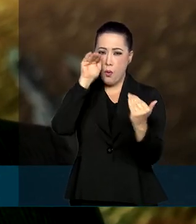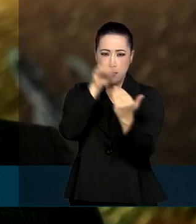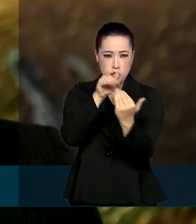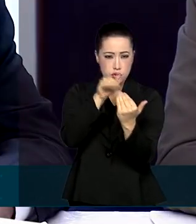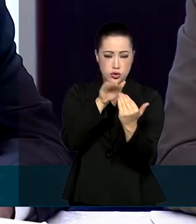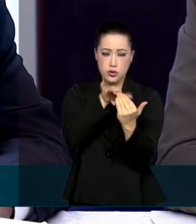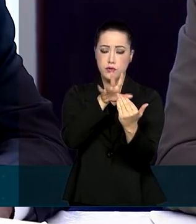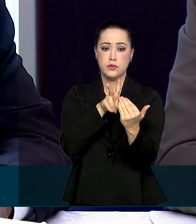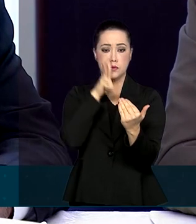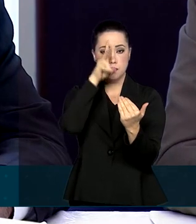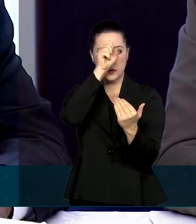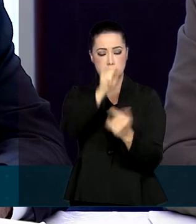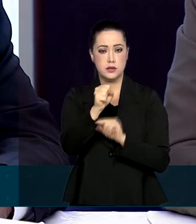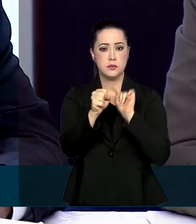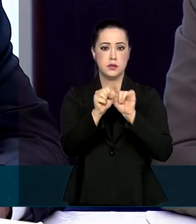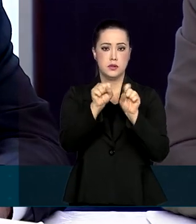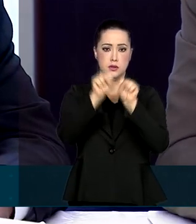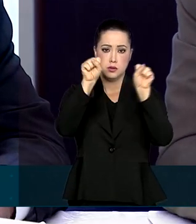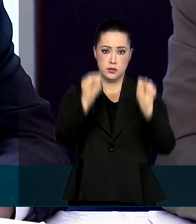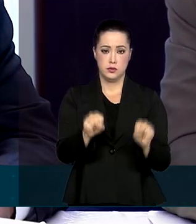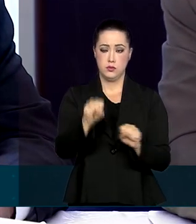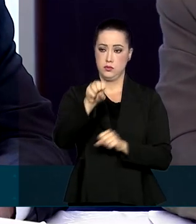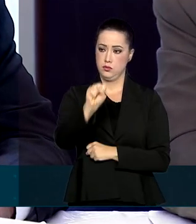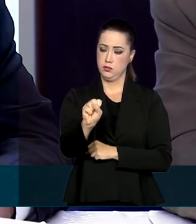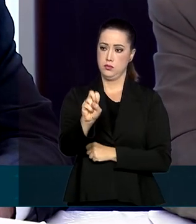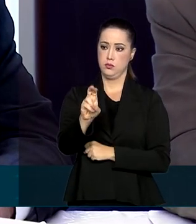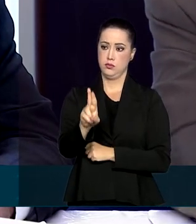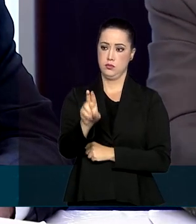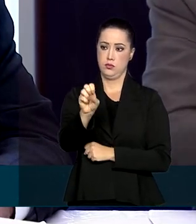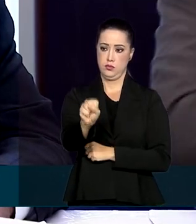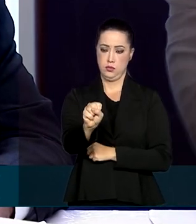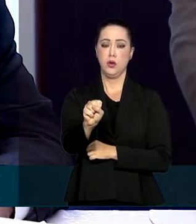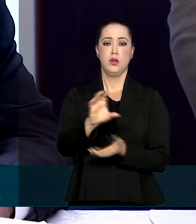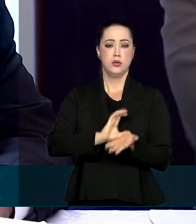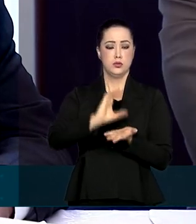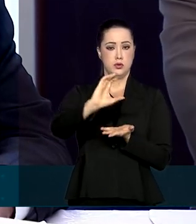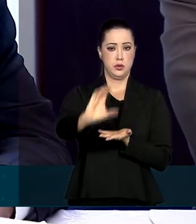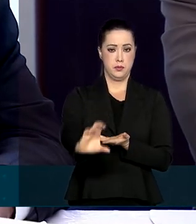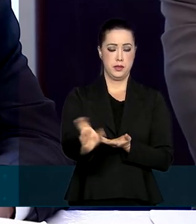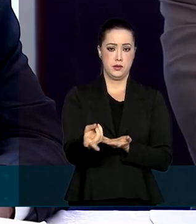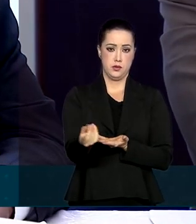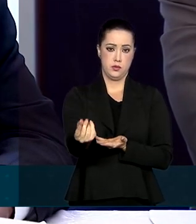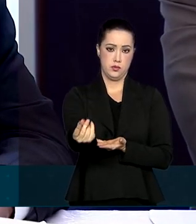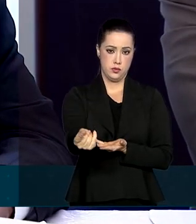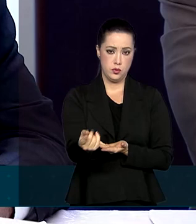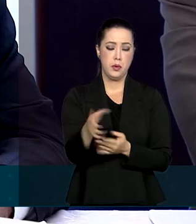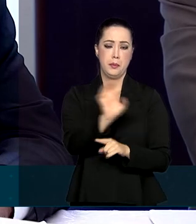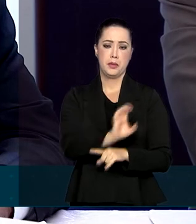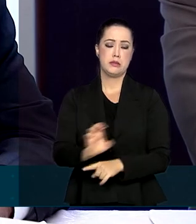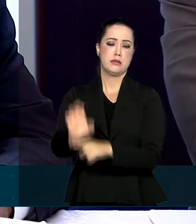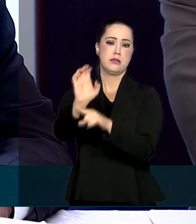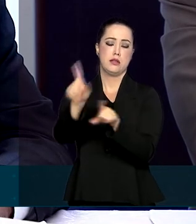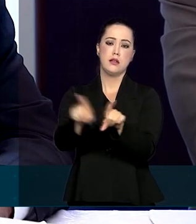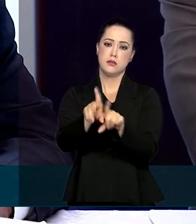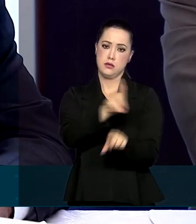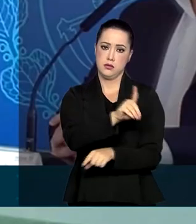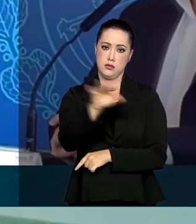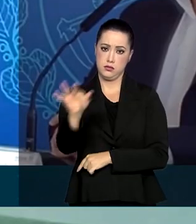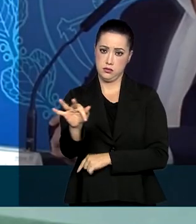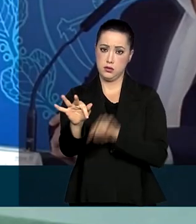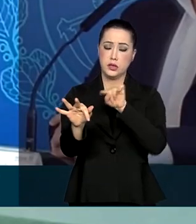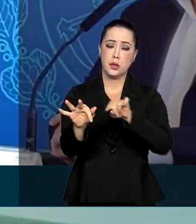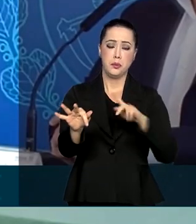fortalecimento do Sistema Único de Saúde, inclusive com o repasse de recursos para Estados e o Distrito Federal